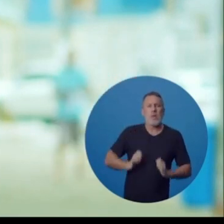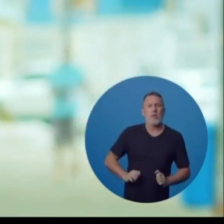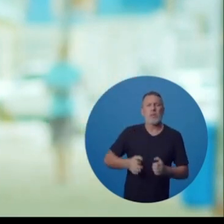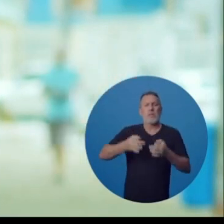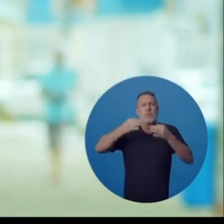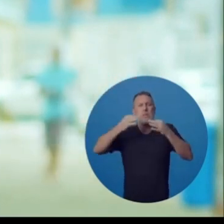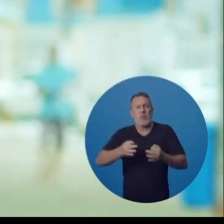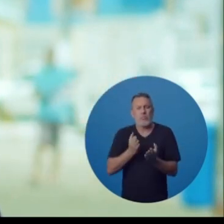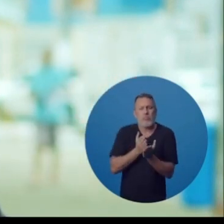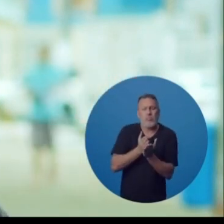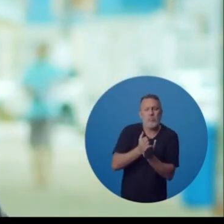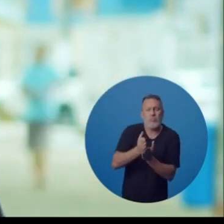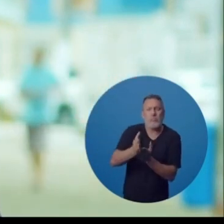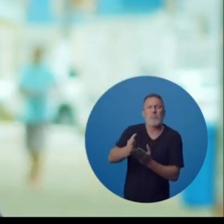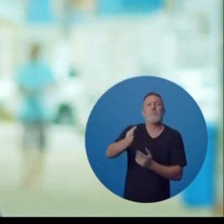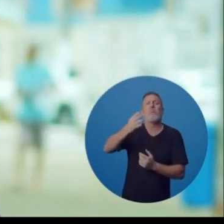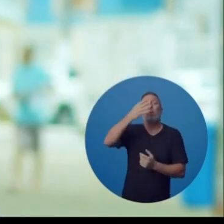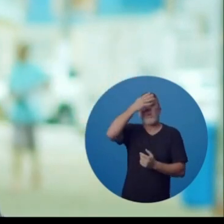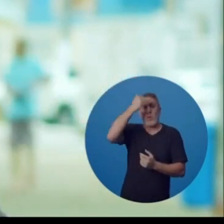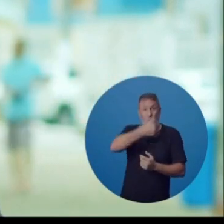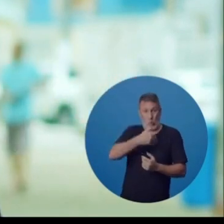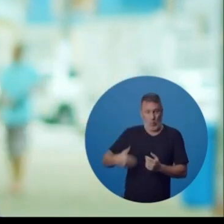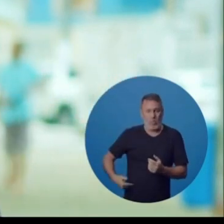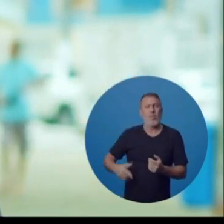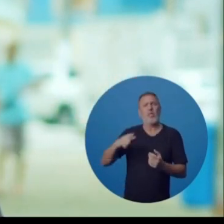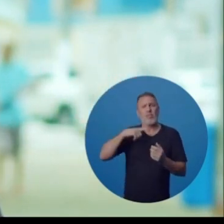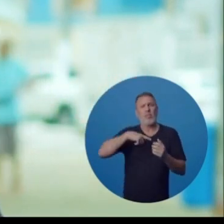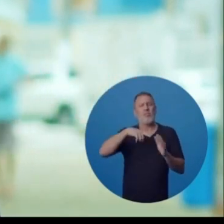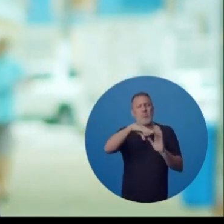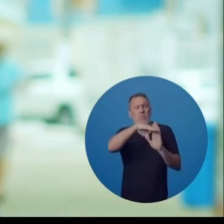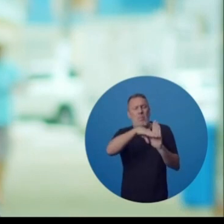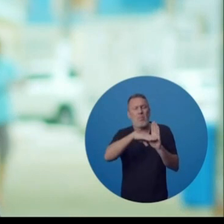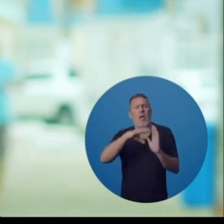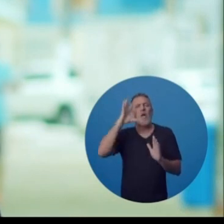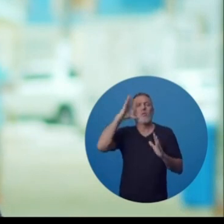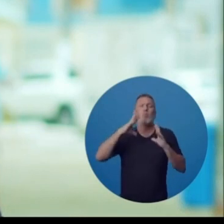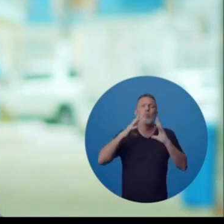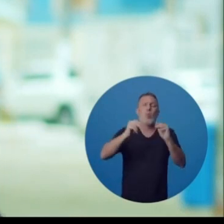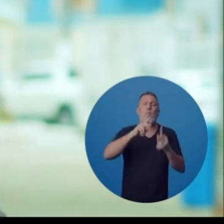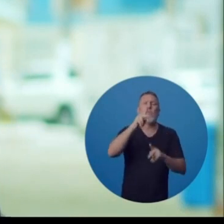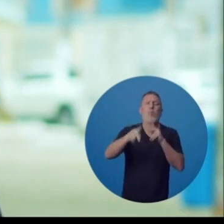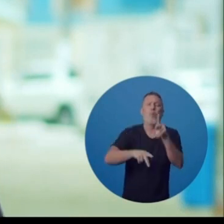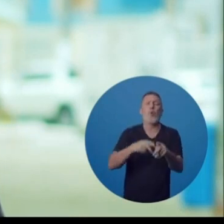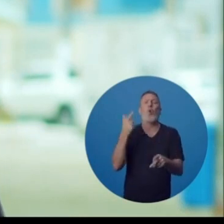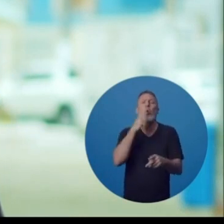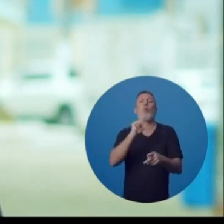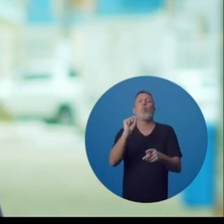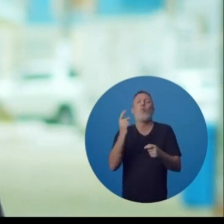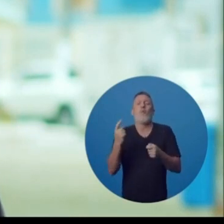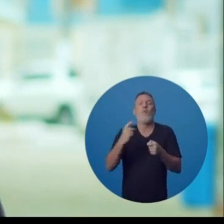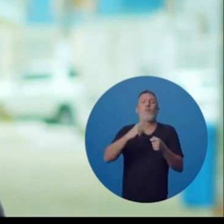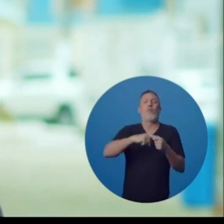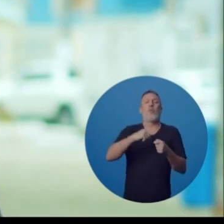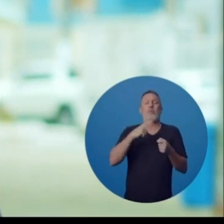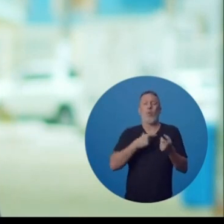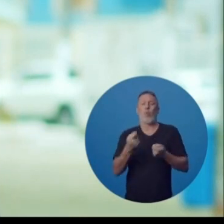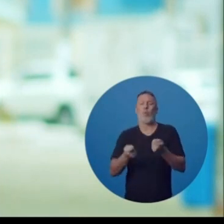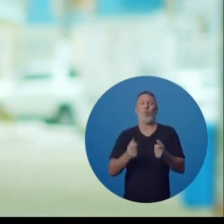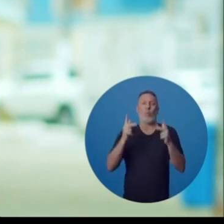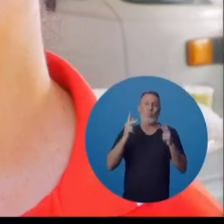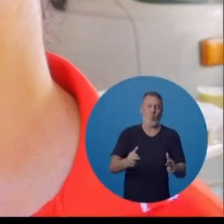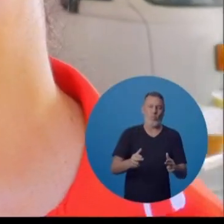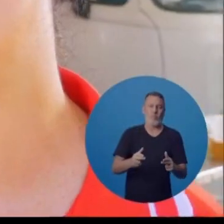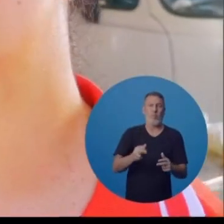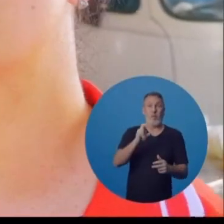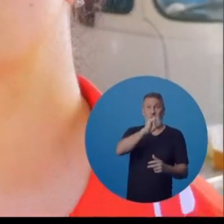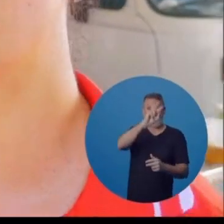pessoa muito correta. Ele, como governador, ele tomou todas as medidas necessárias para que o povo voltasse a ter vida como